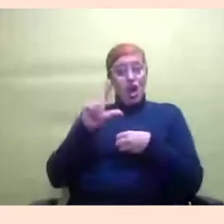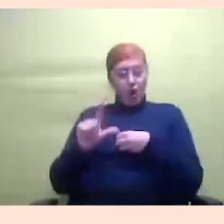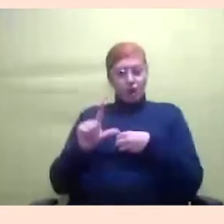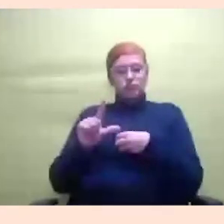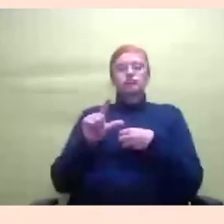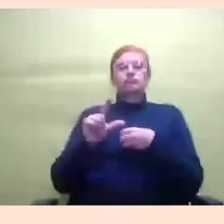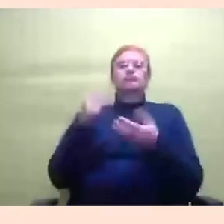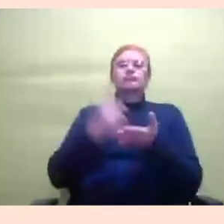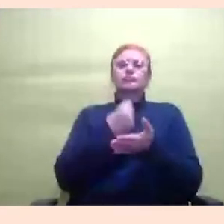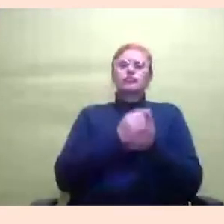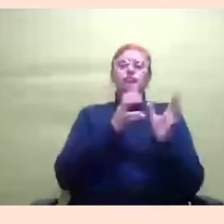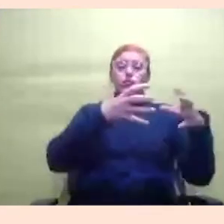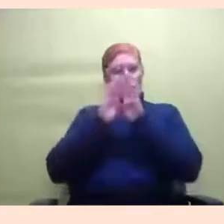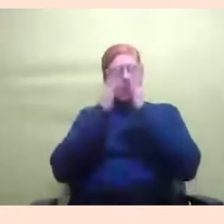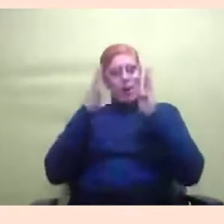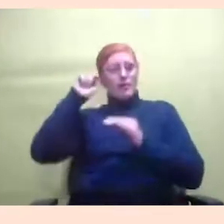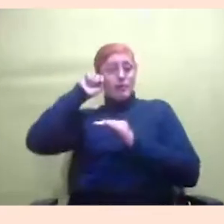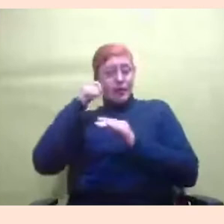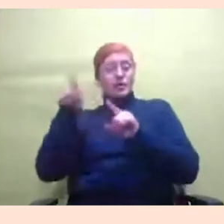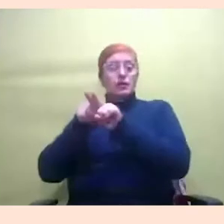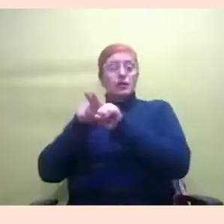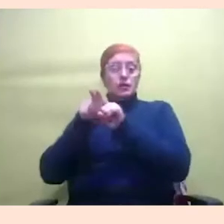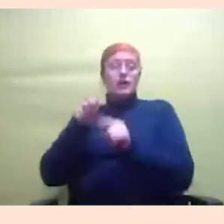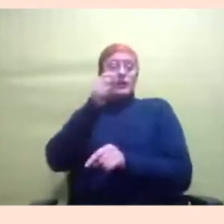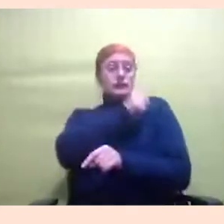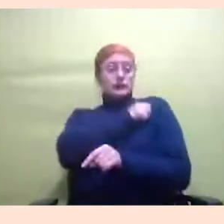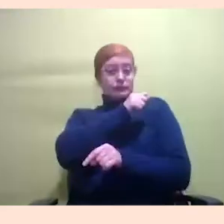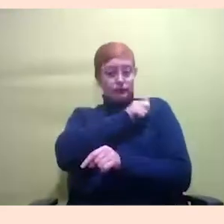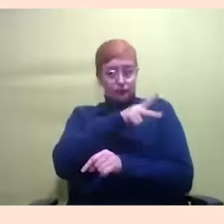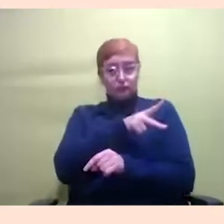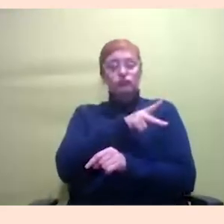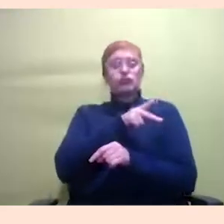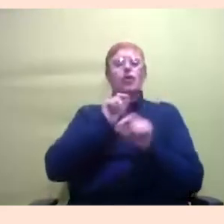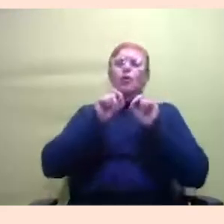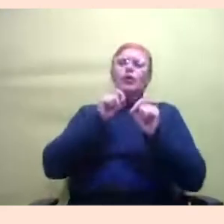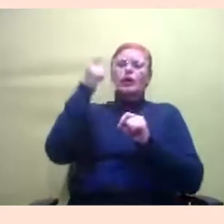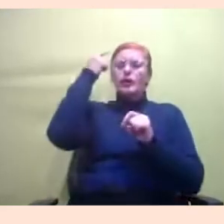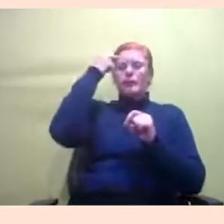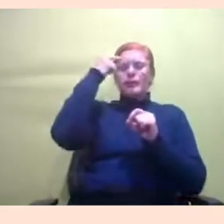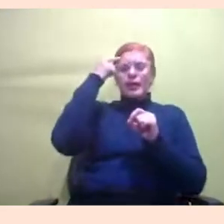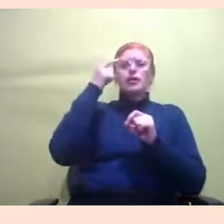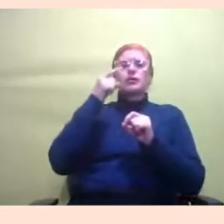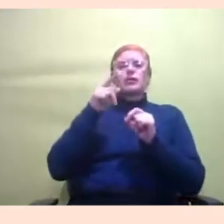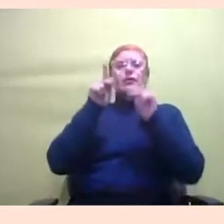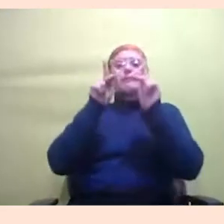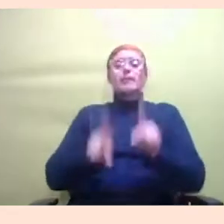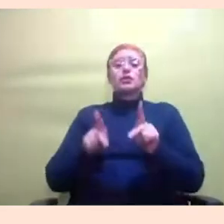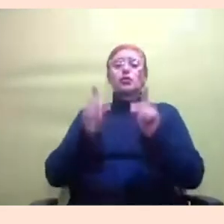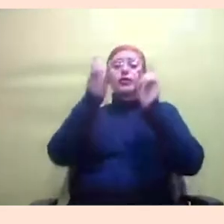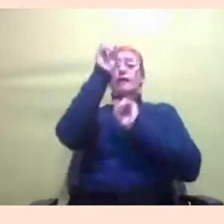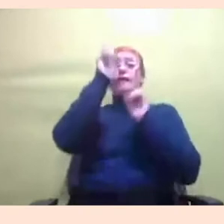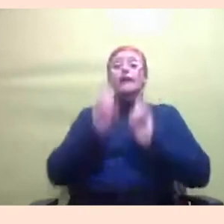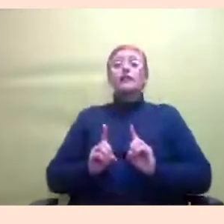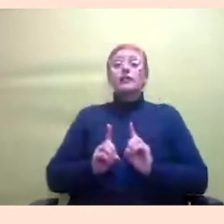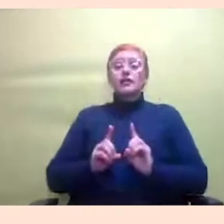projeto Bibliopreta questionou se os coletivos pensam as pessoas com deficiência se tem esse debate sobre gênero